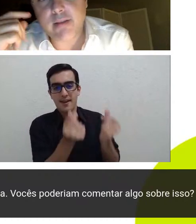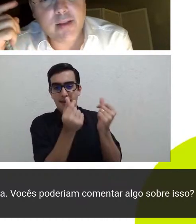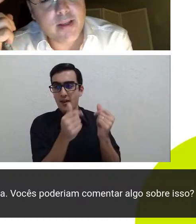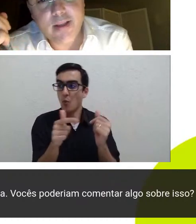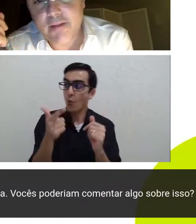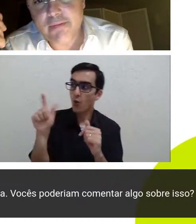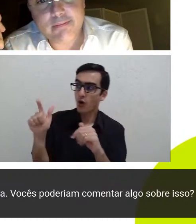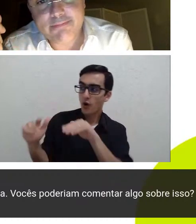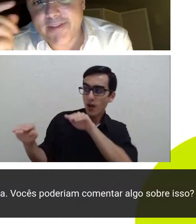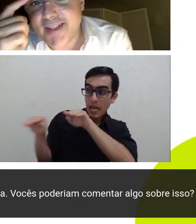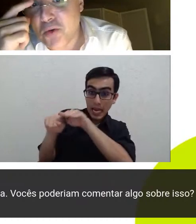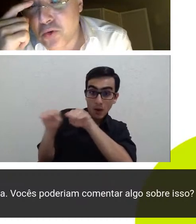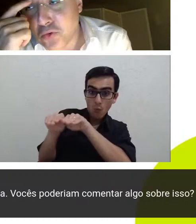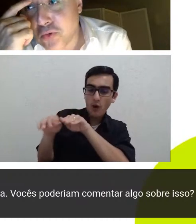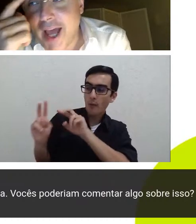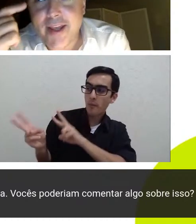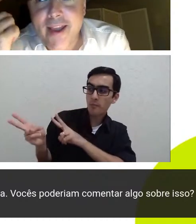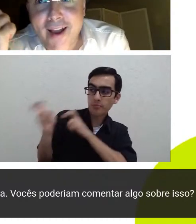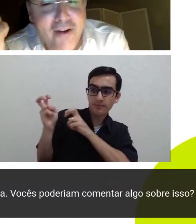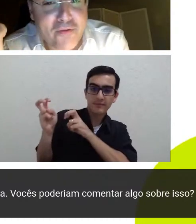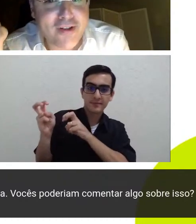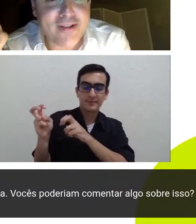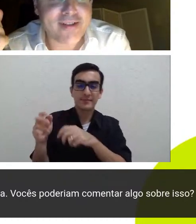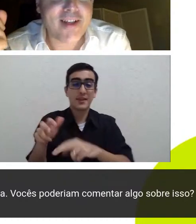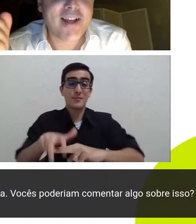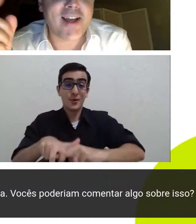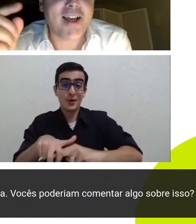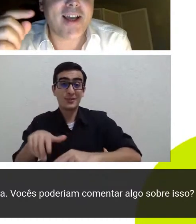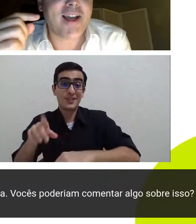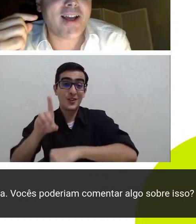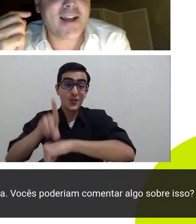importante fazer o doutorado em Harvard